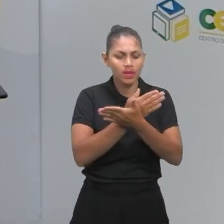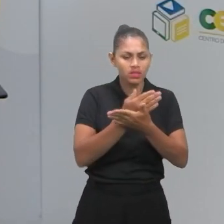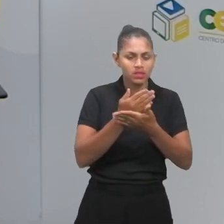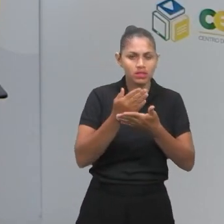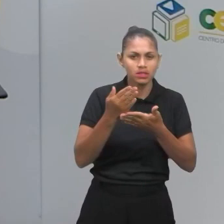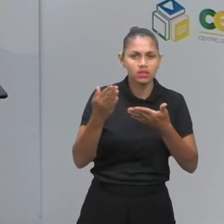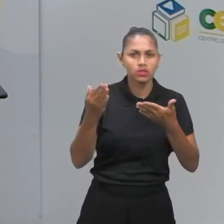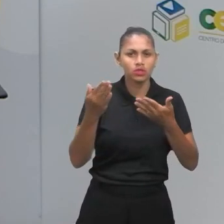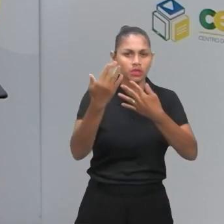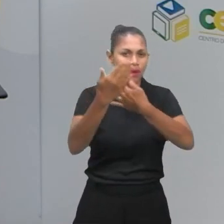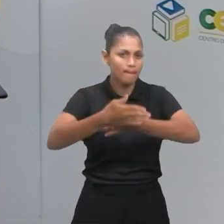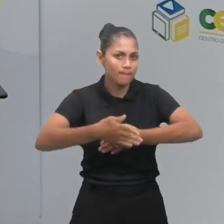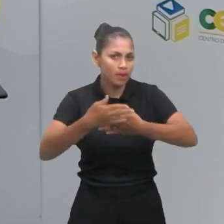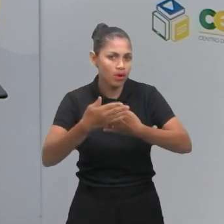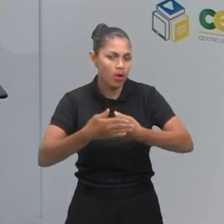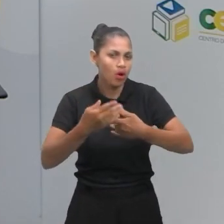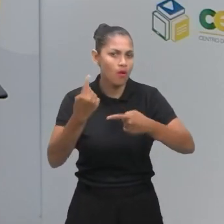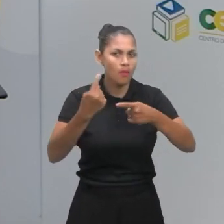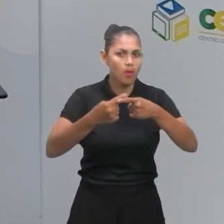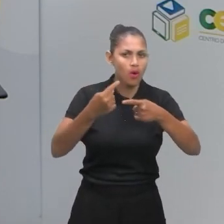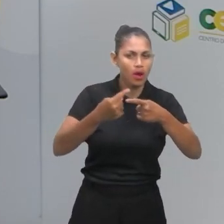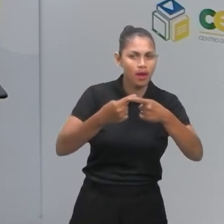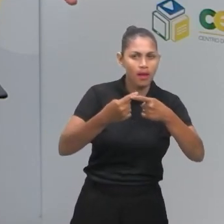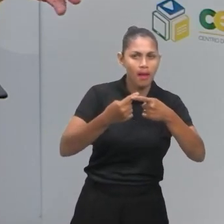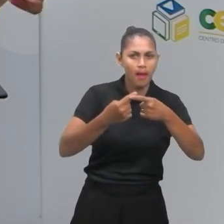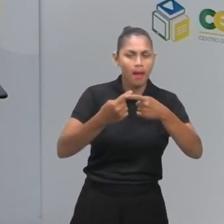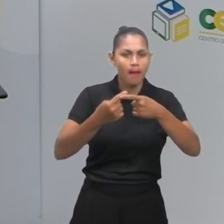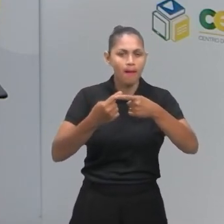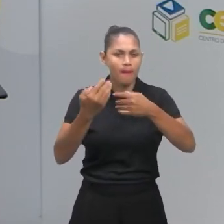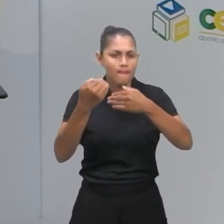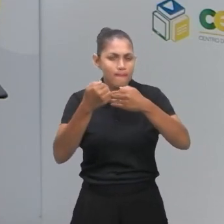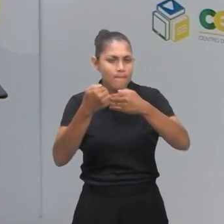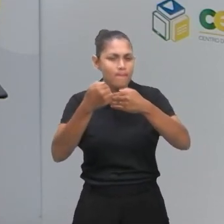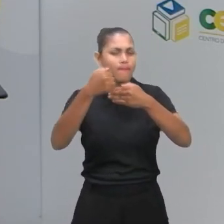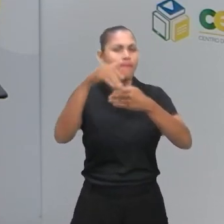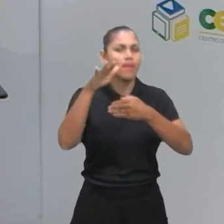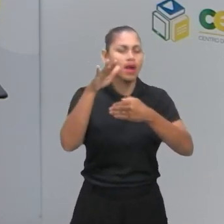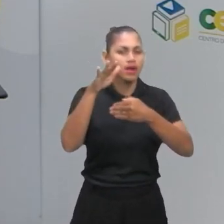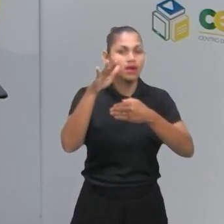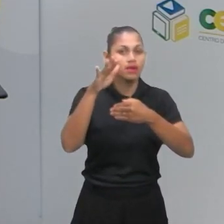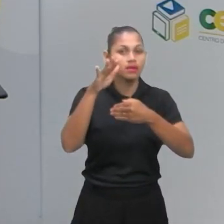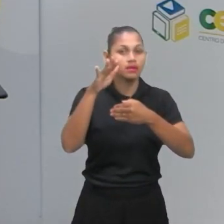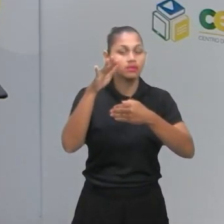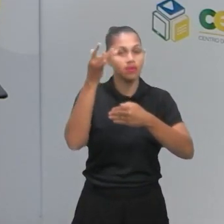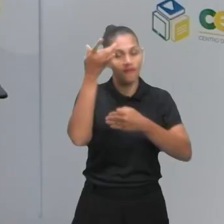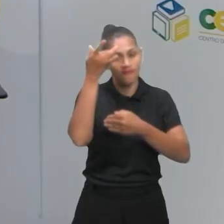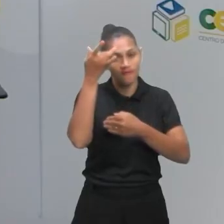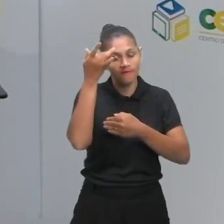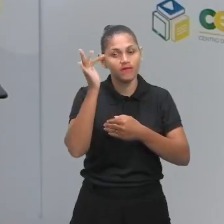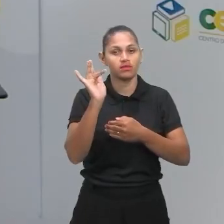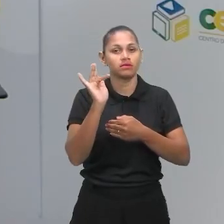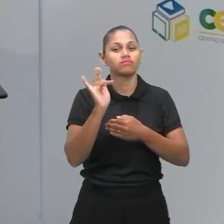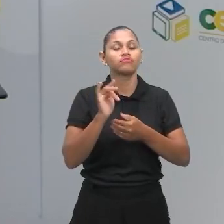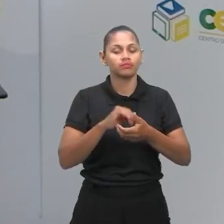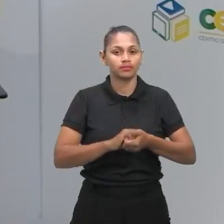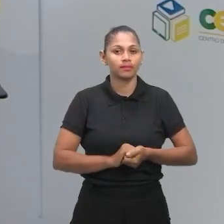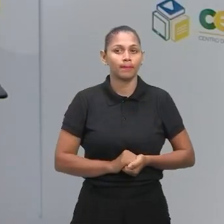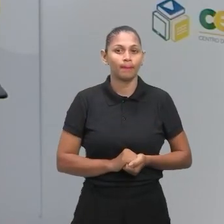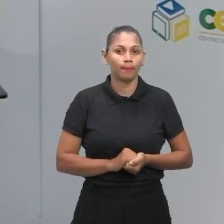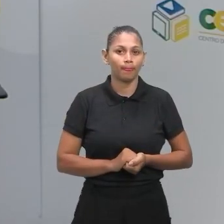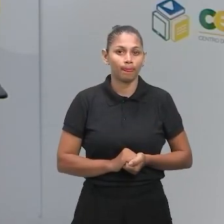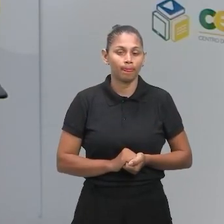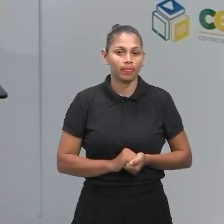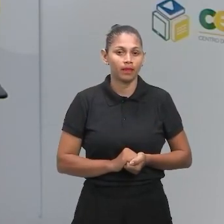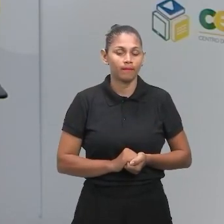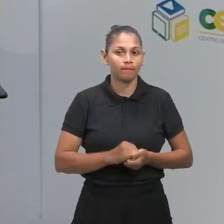de matemática, porque as fáceis estão lá. Ou deve começar do final. Não, gente, não. Muita atenção. No